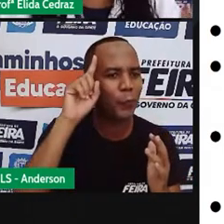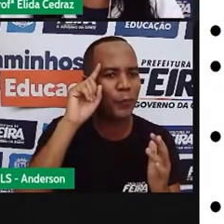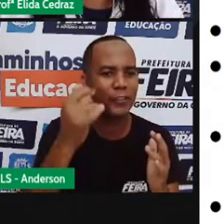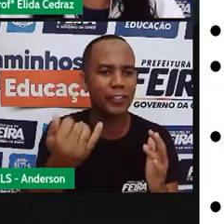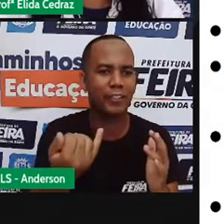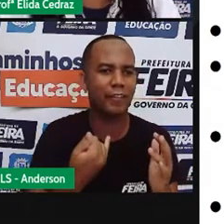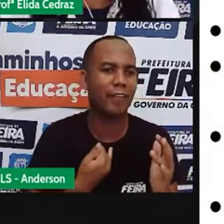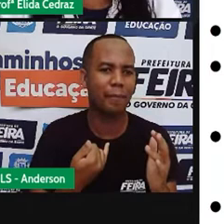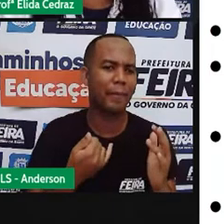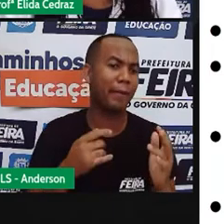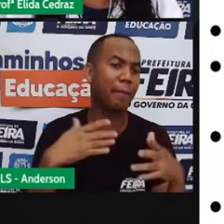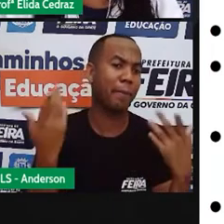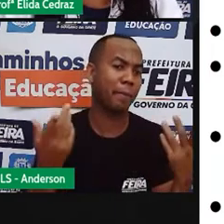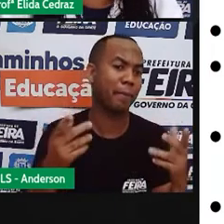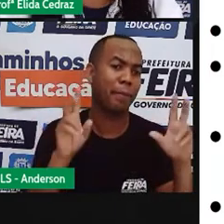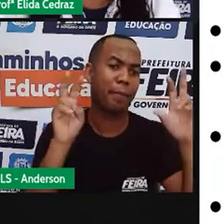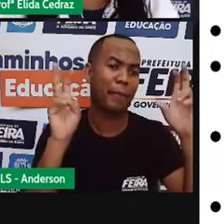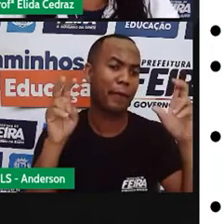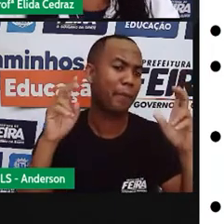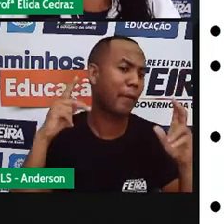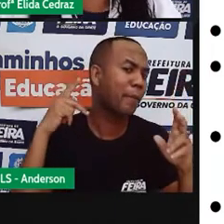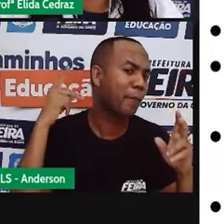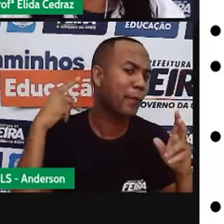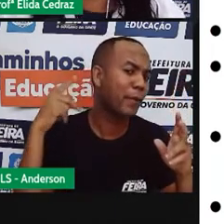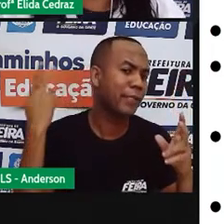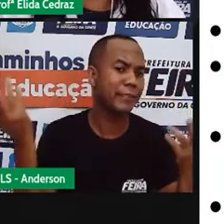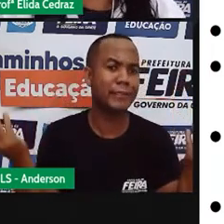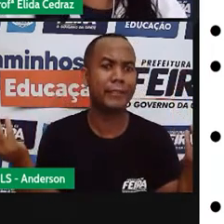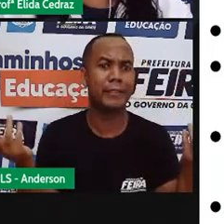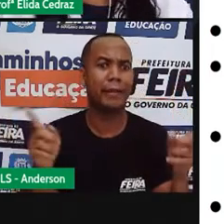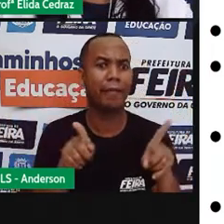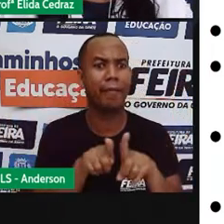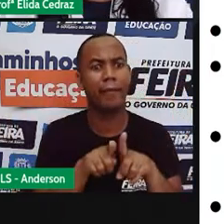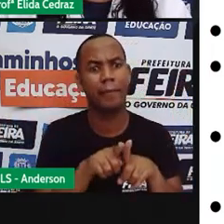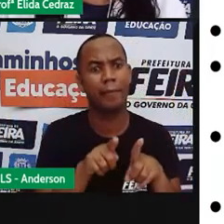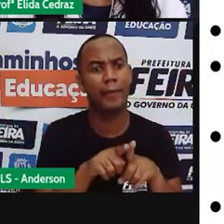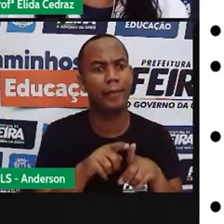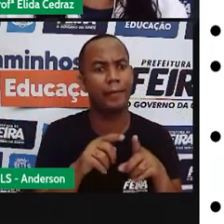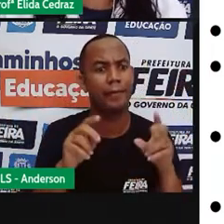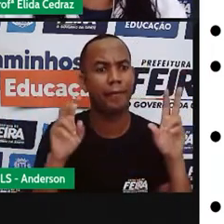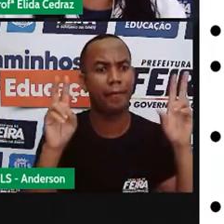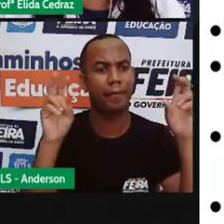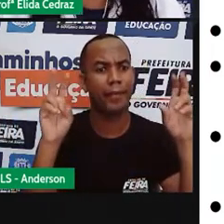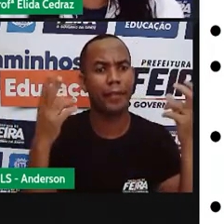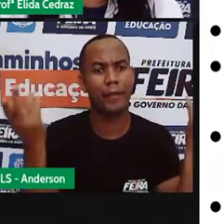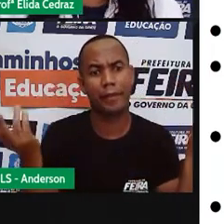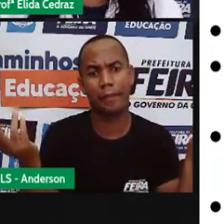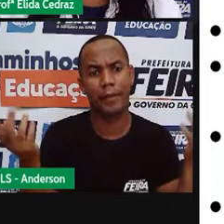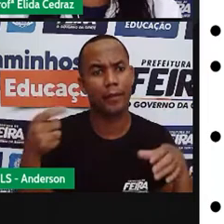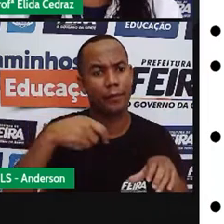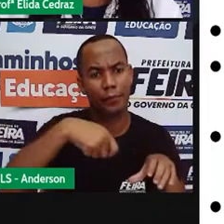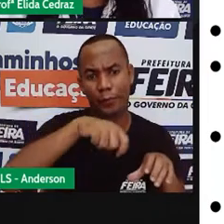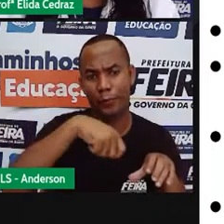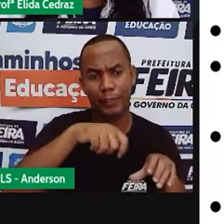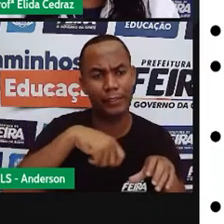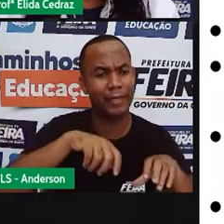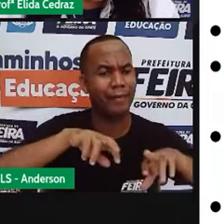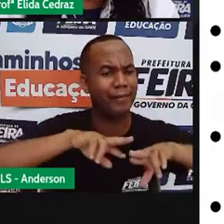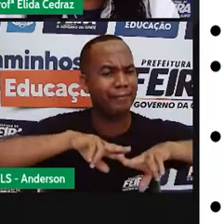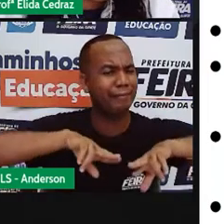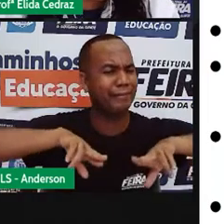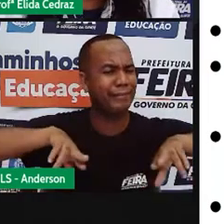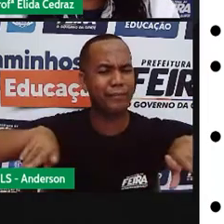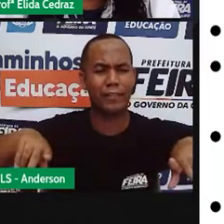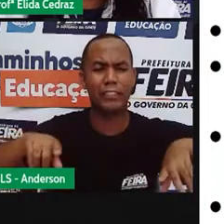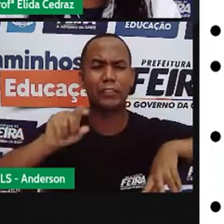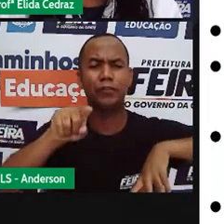de política vai receber mais as notícias. De política não vai receber todas as notícias. Serão encaminhadas para